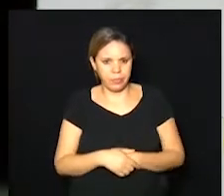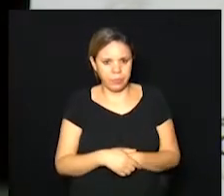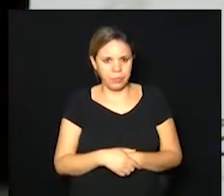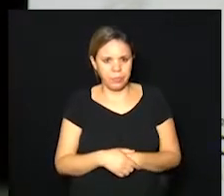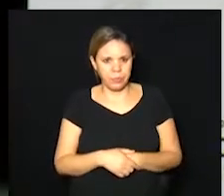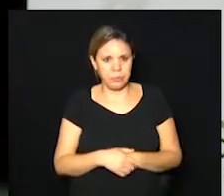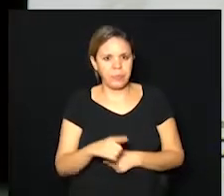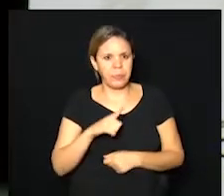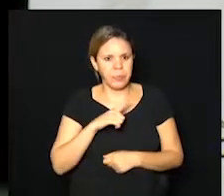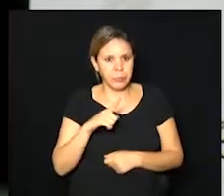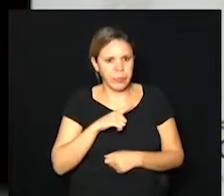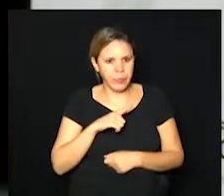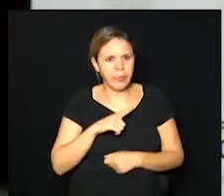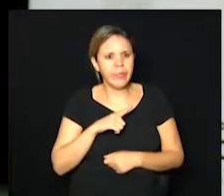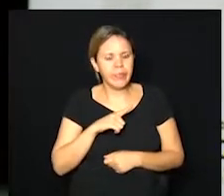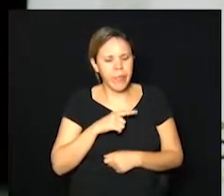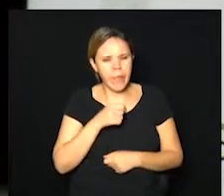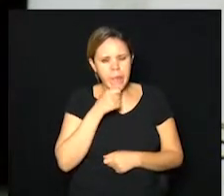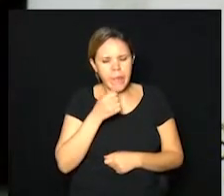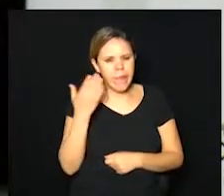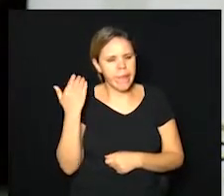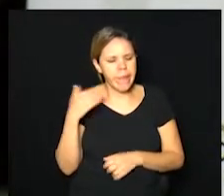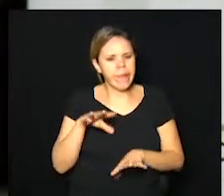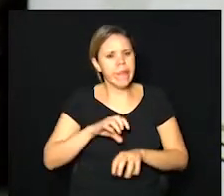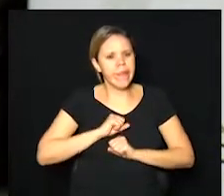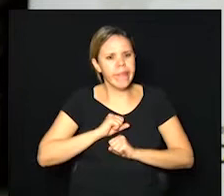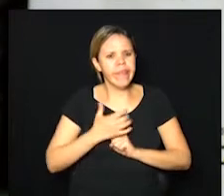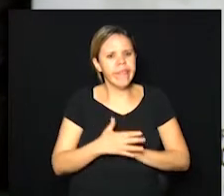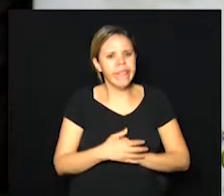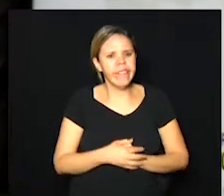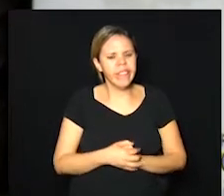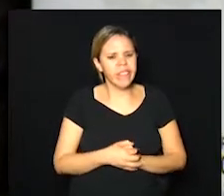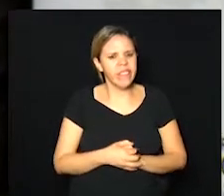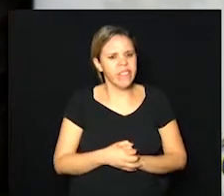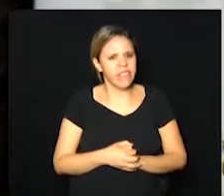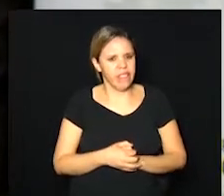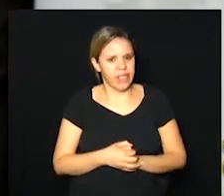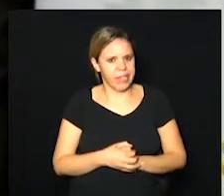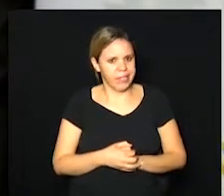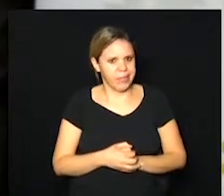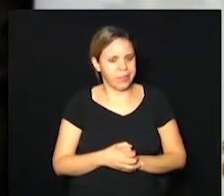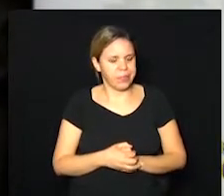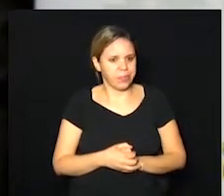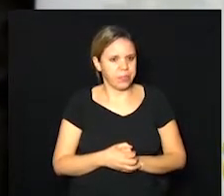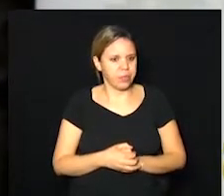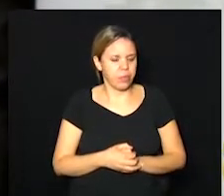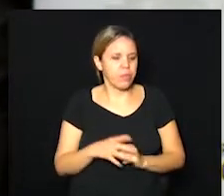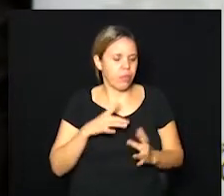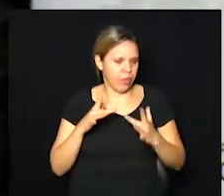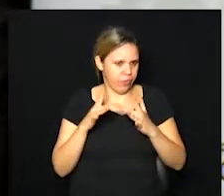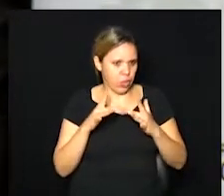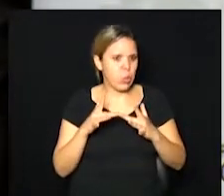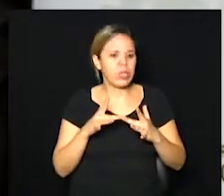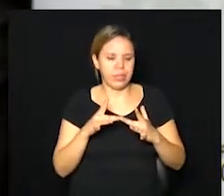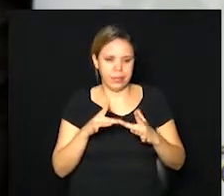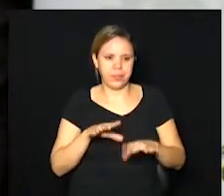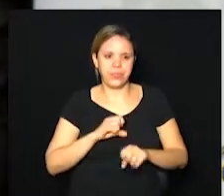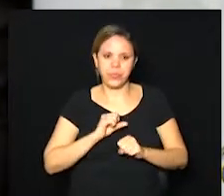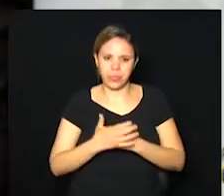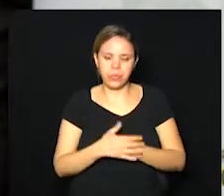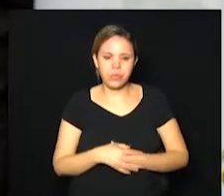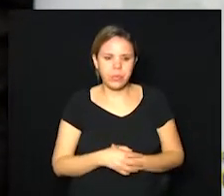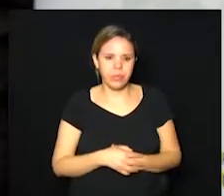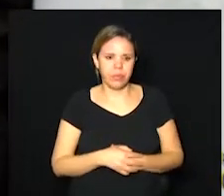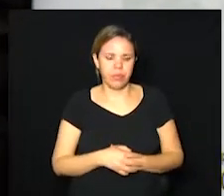tiveram que estão ou tiveram com o vírus é isso? tiveram contato com o vírus tiveram contato com o vírus e